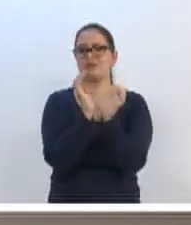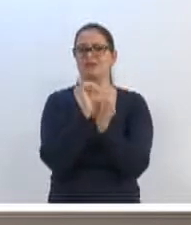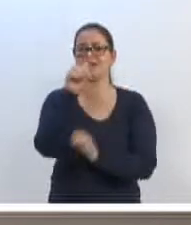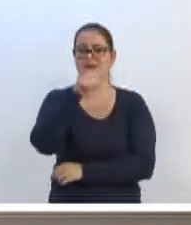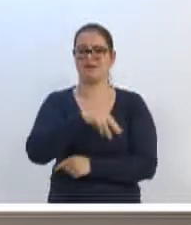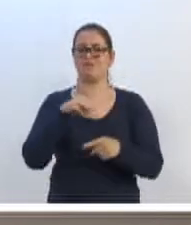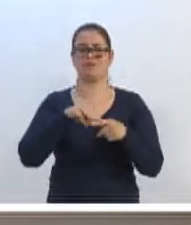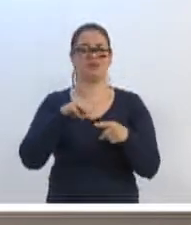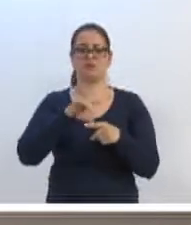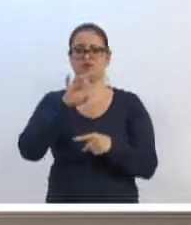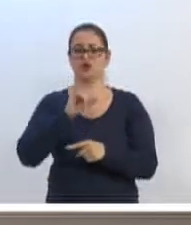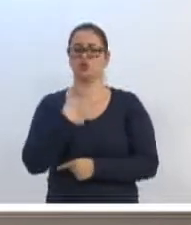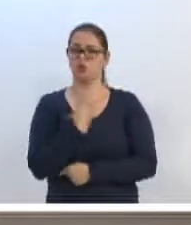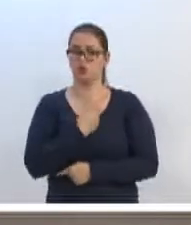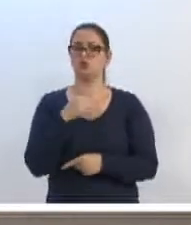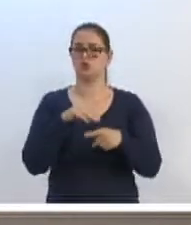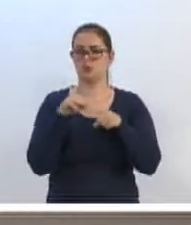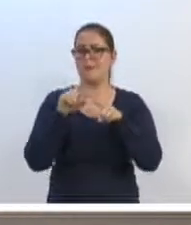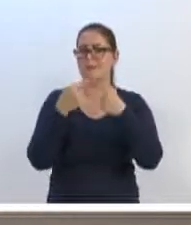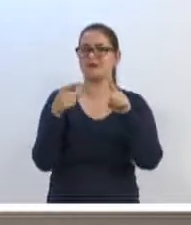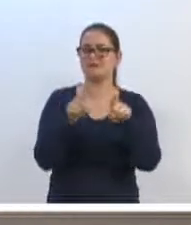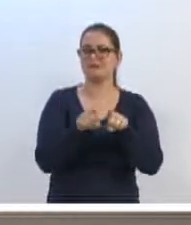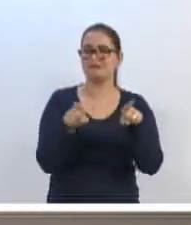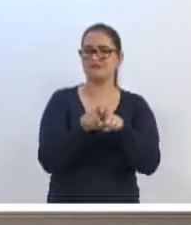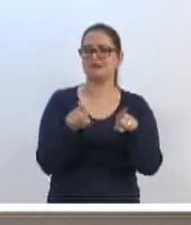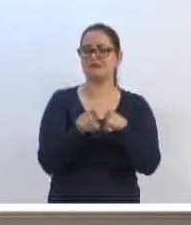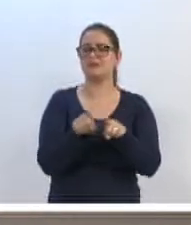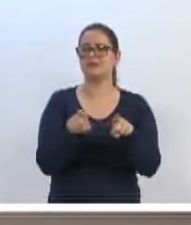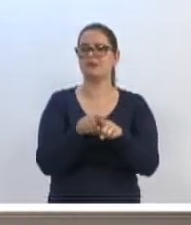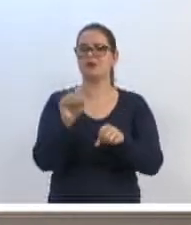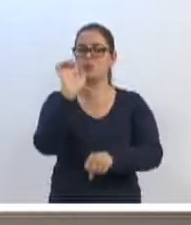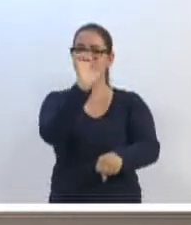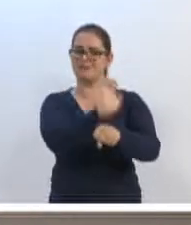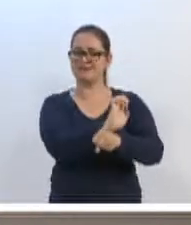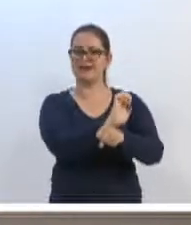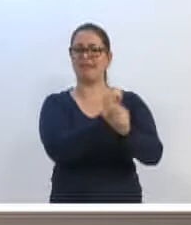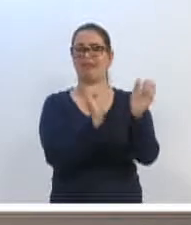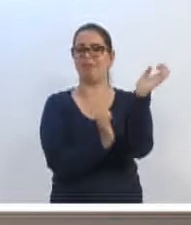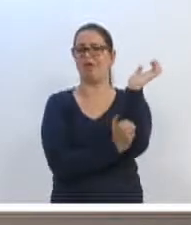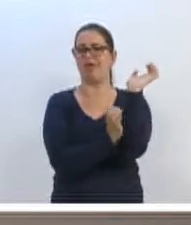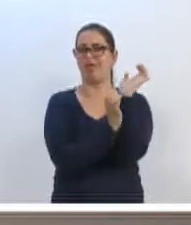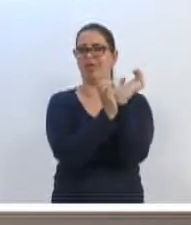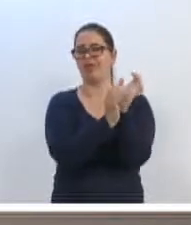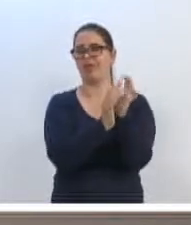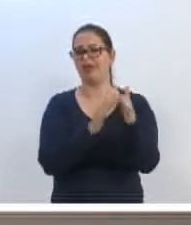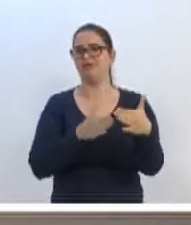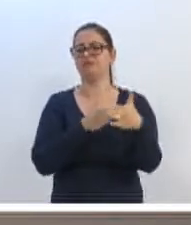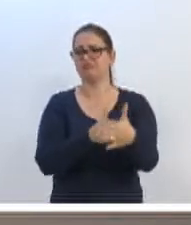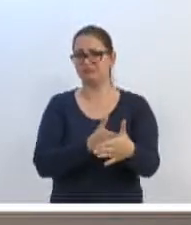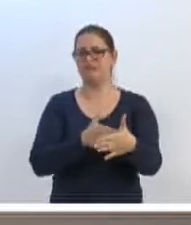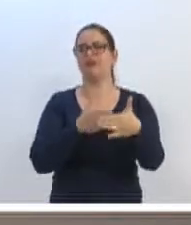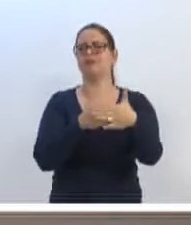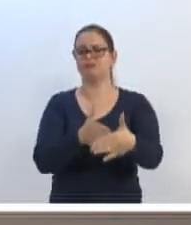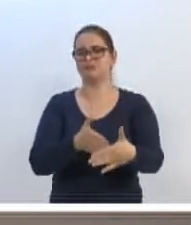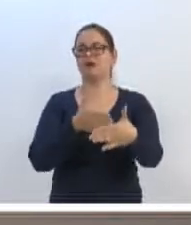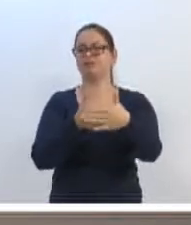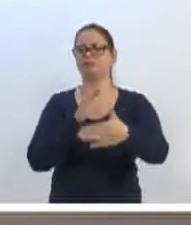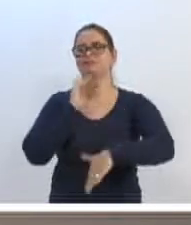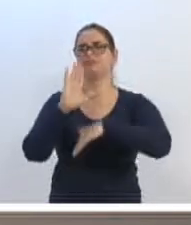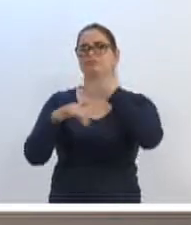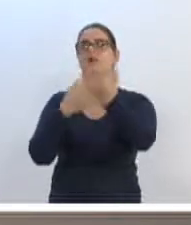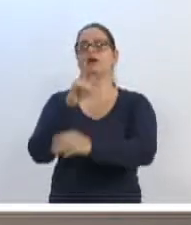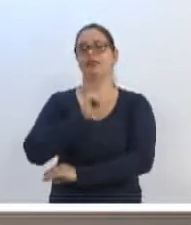do nosso município, não só do nosso município, mas também do grande do Estado, acabam emperrando que esse andamento aconteça.